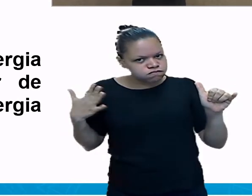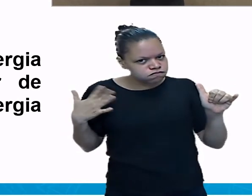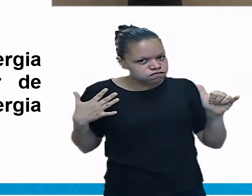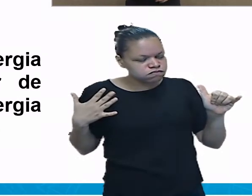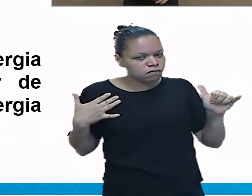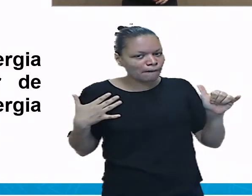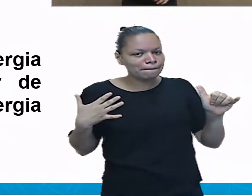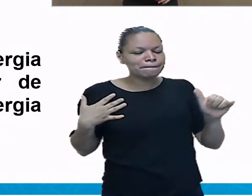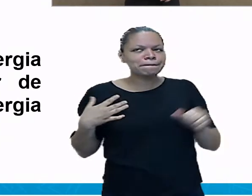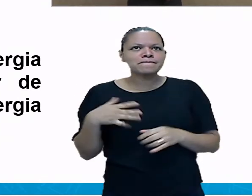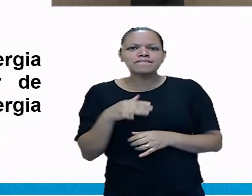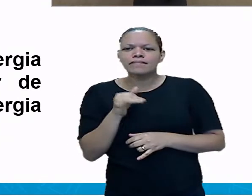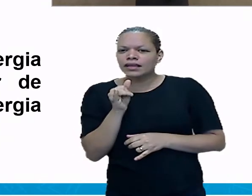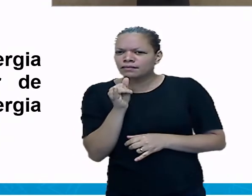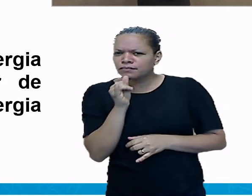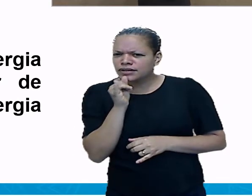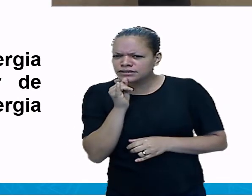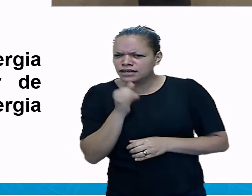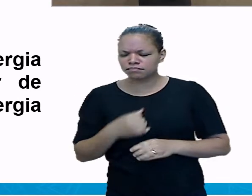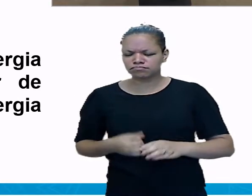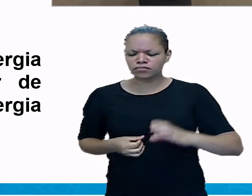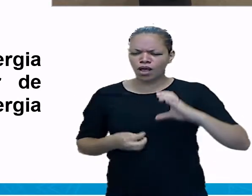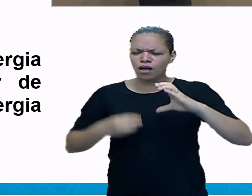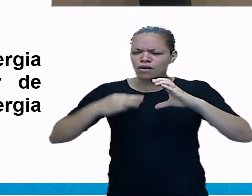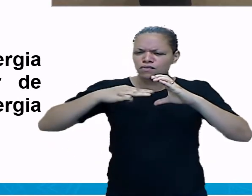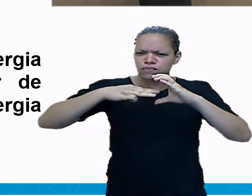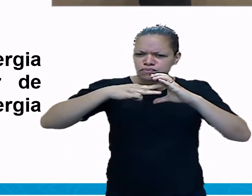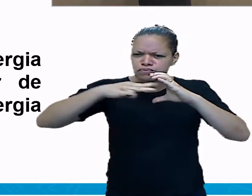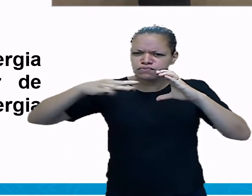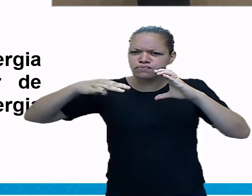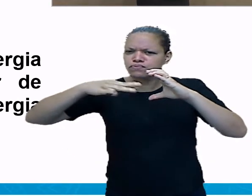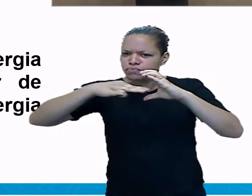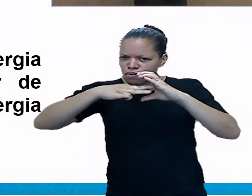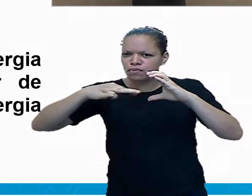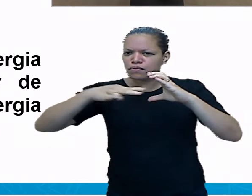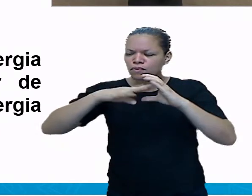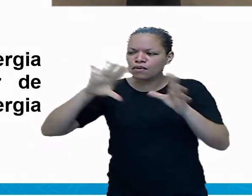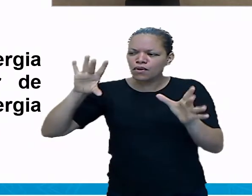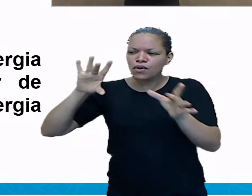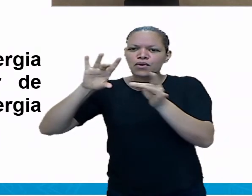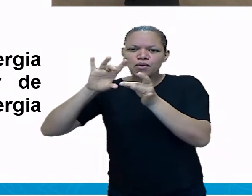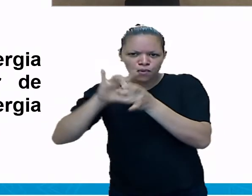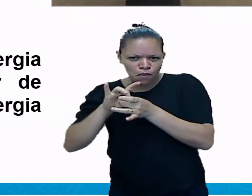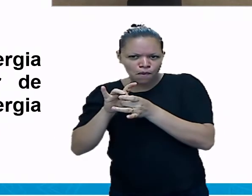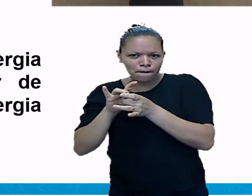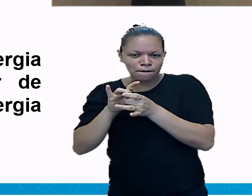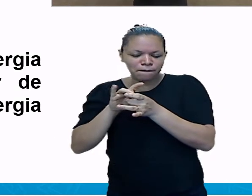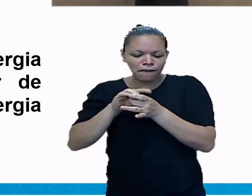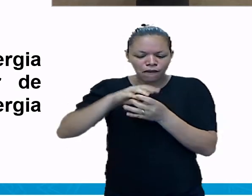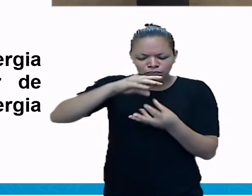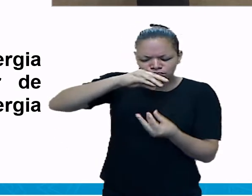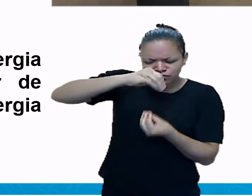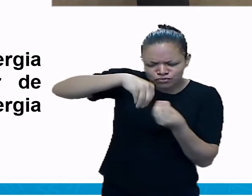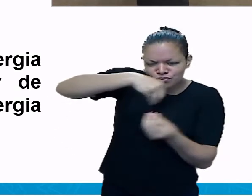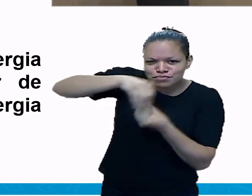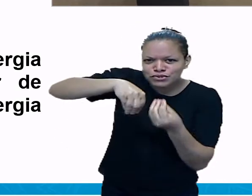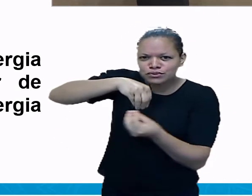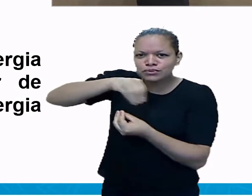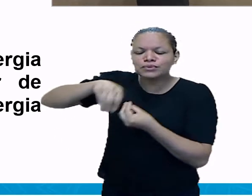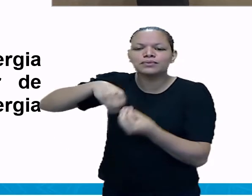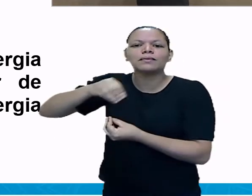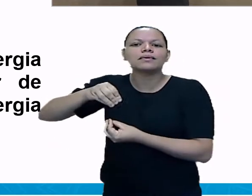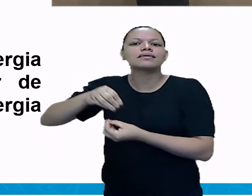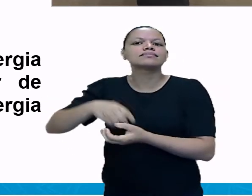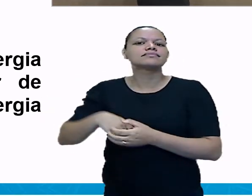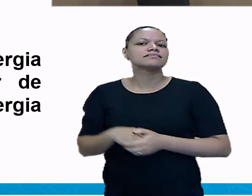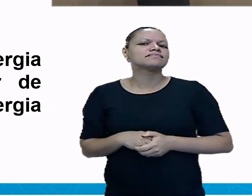moléculas que compõem um elemento. A manifestação do calor só ocorrerá caso